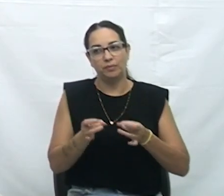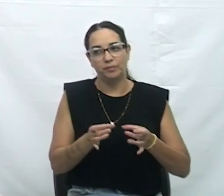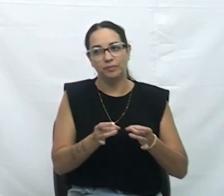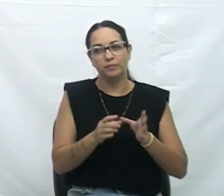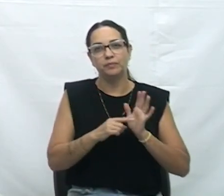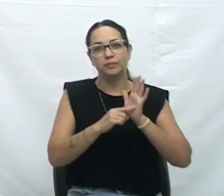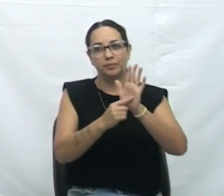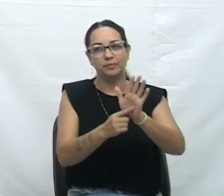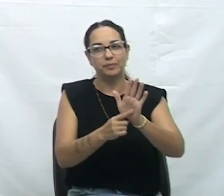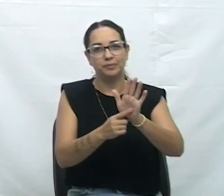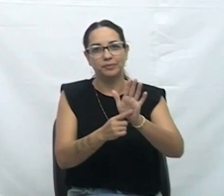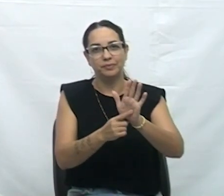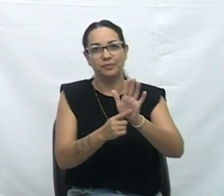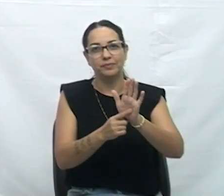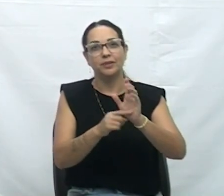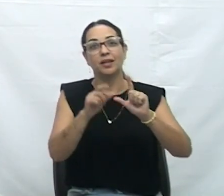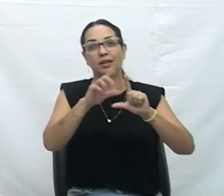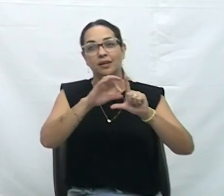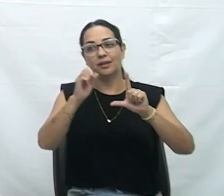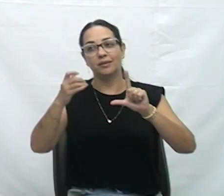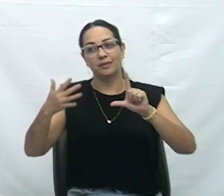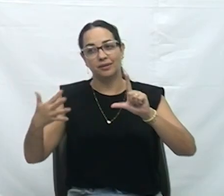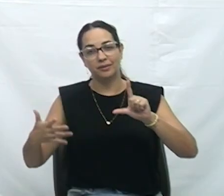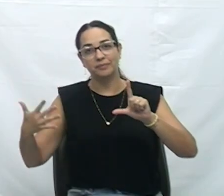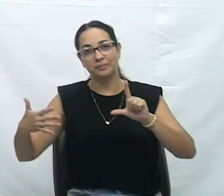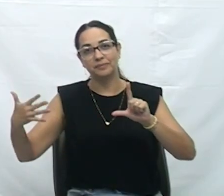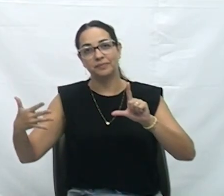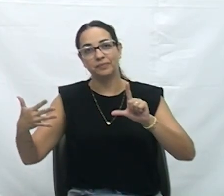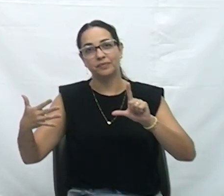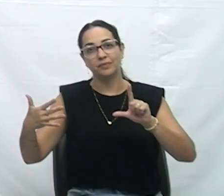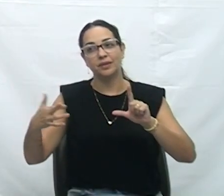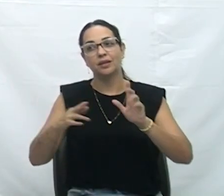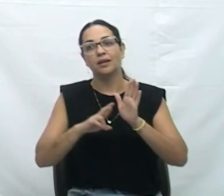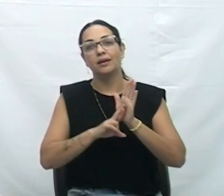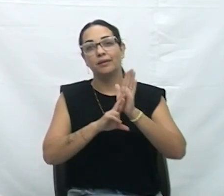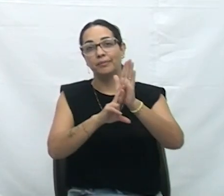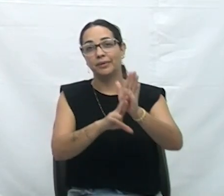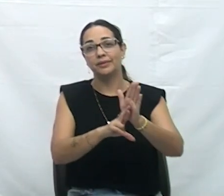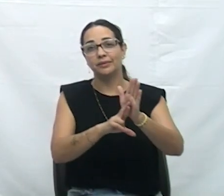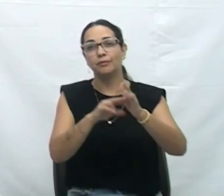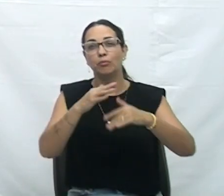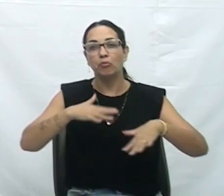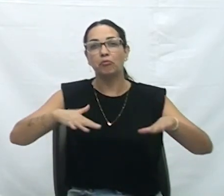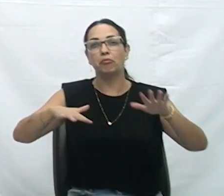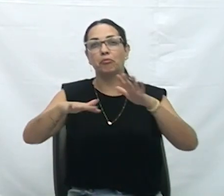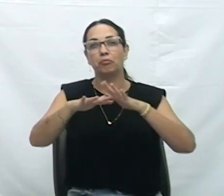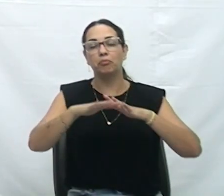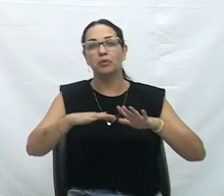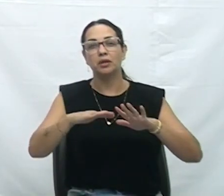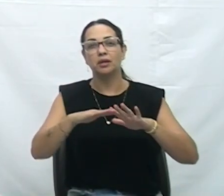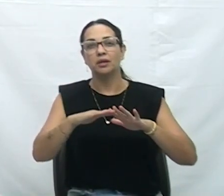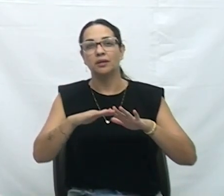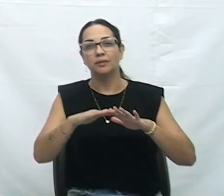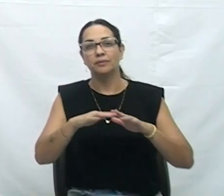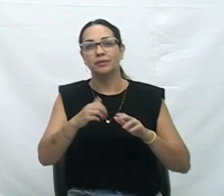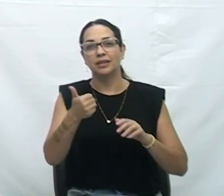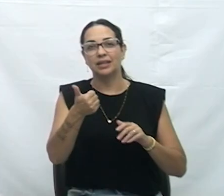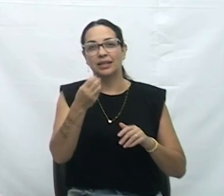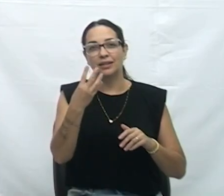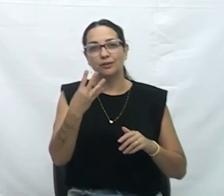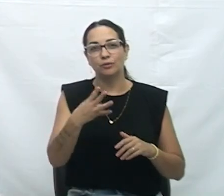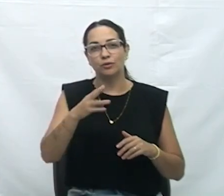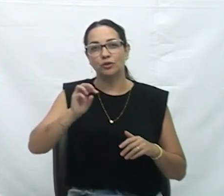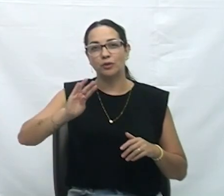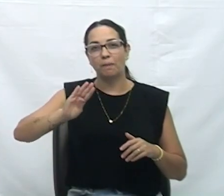comunidade LGBTQIA+, representa e movimenta em torno de 14 bilhões de